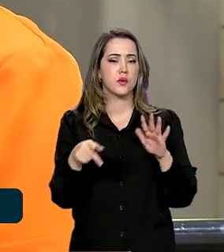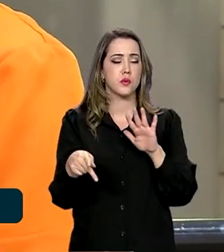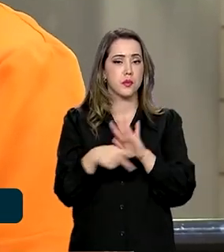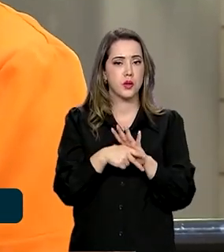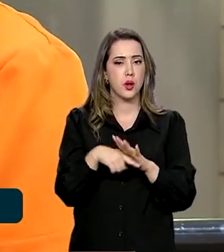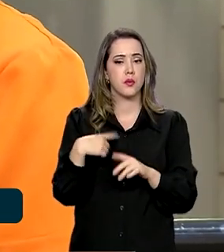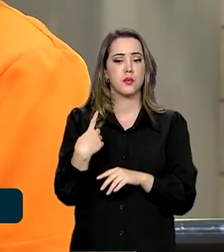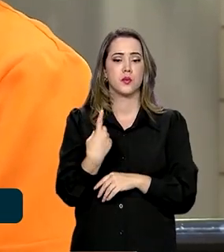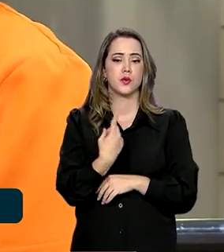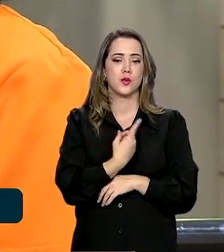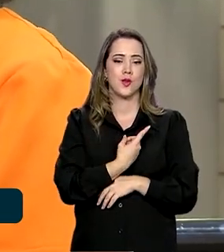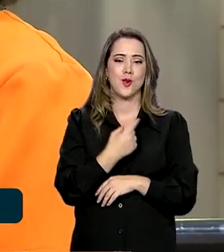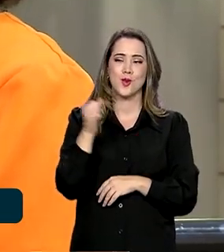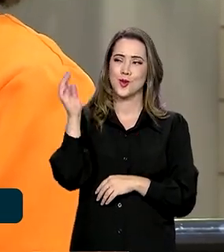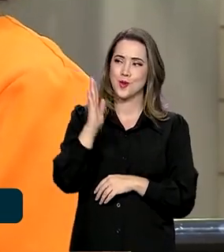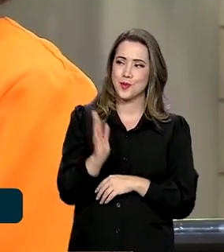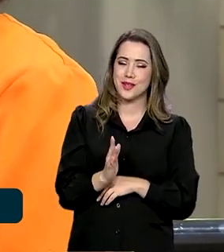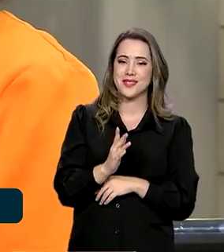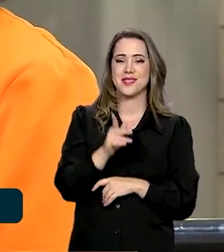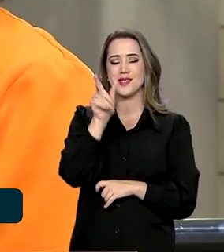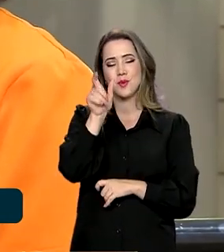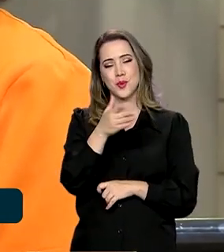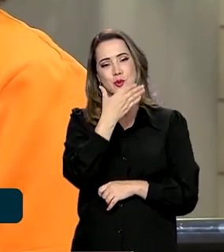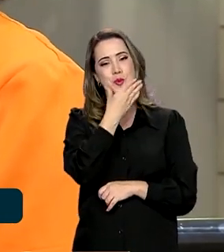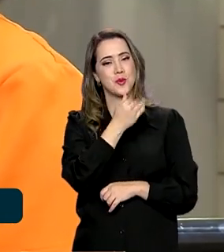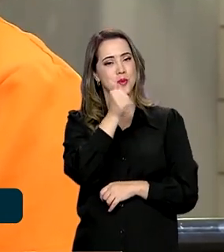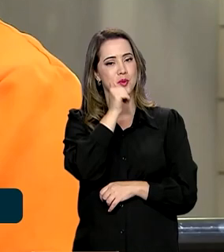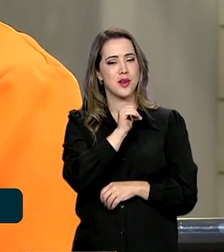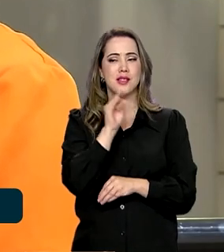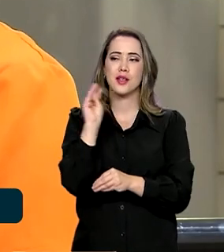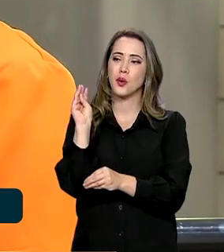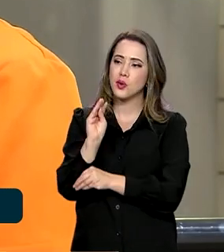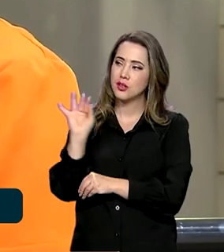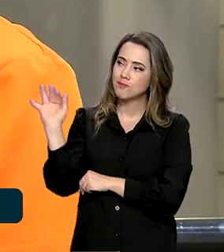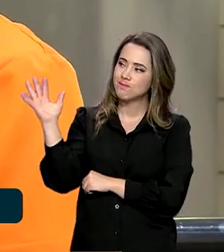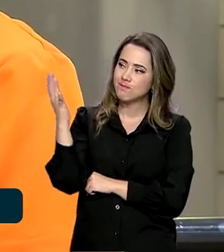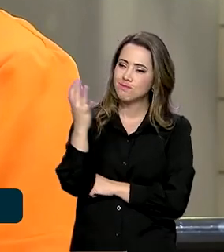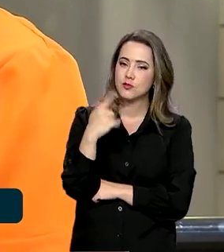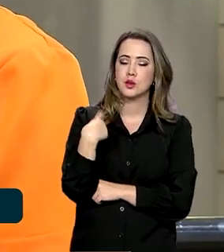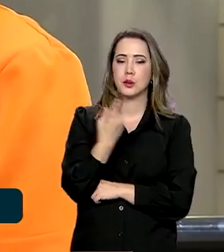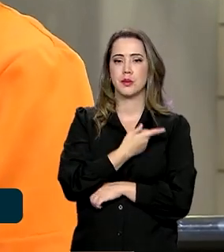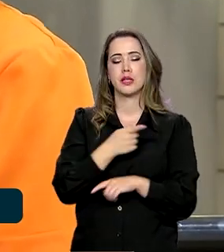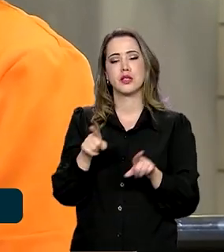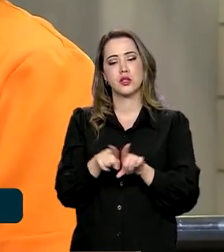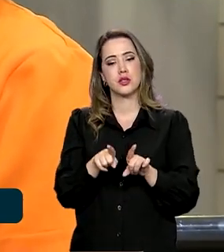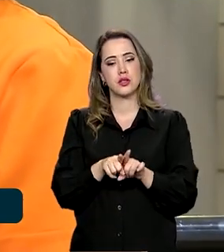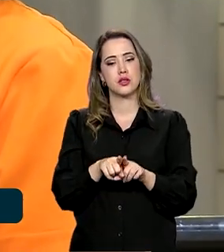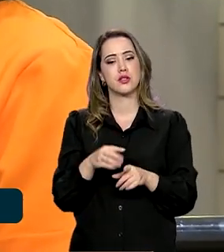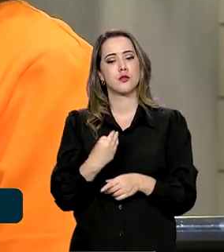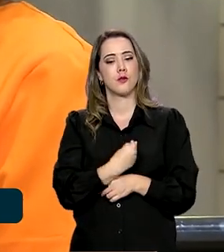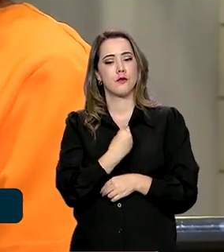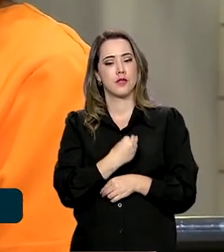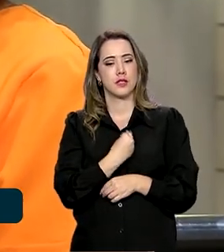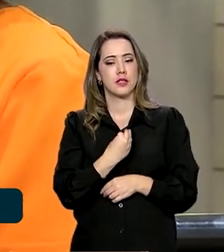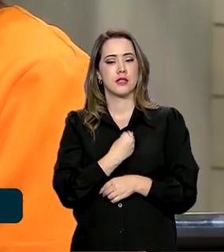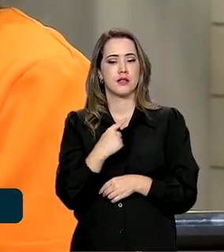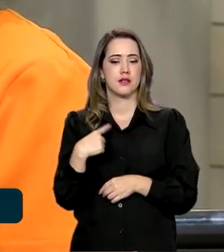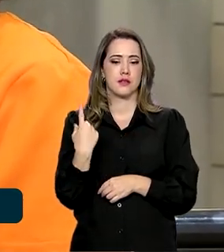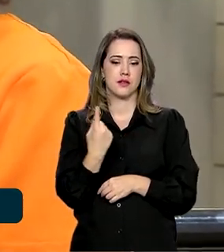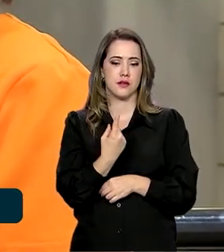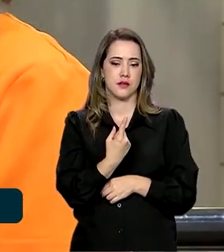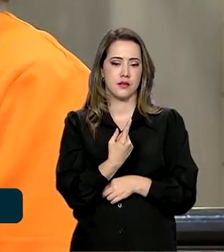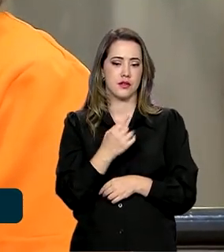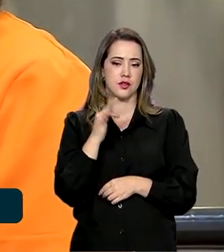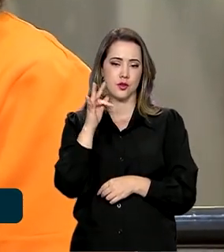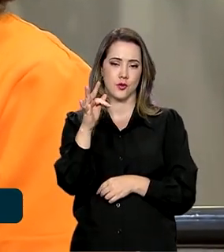de todos os brasileiros e brasileiras, que é preservar o meio ambiente para que a gente também preserve a vida das novas,